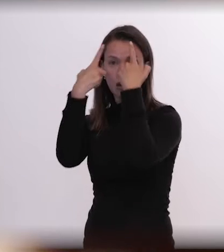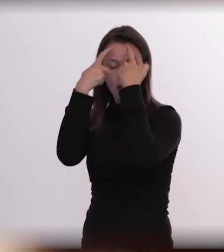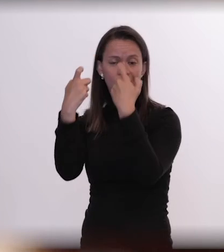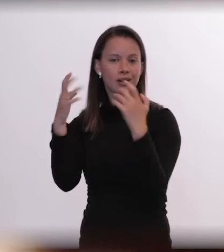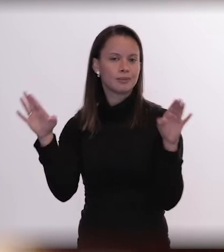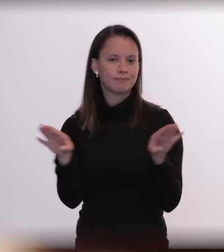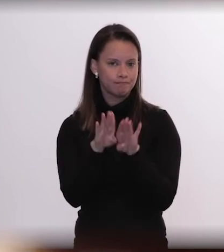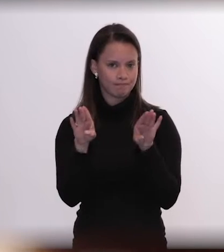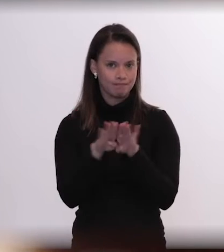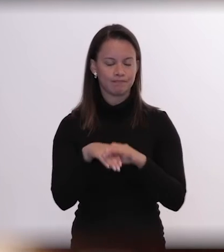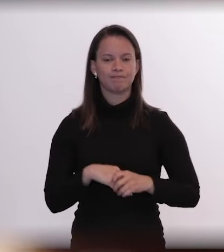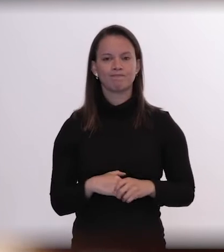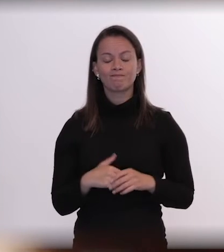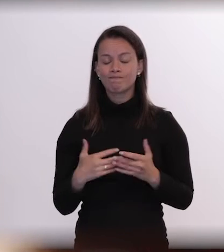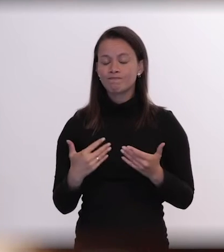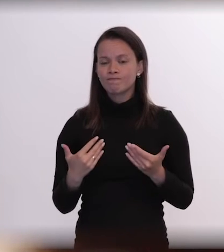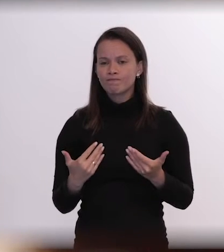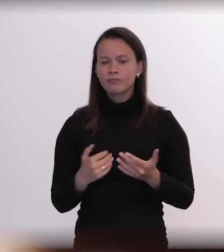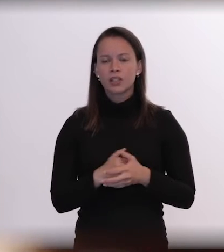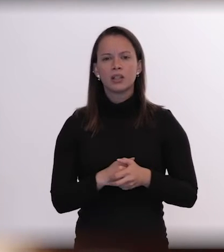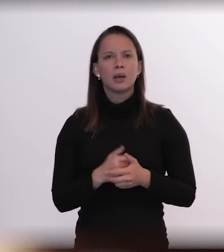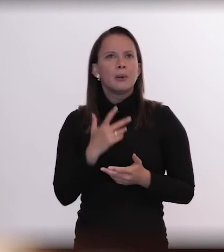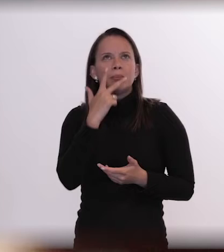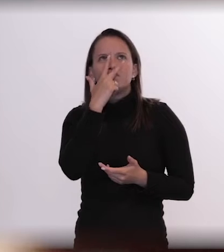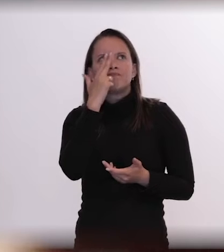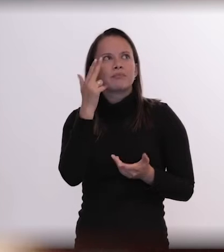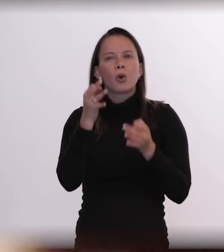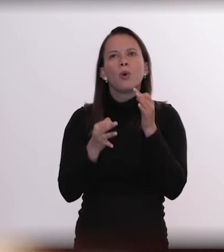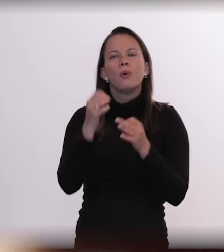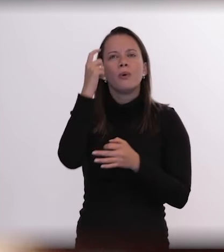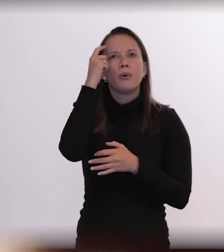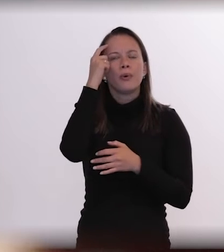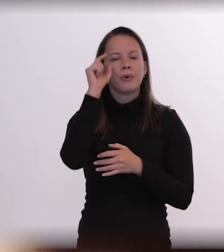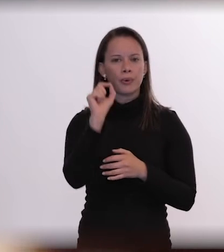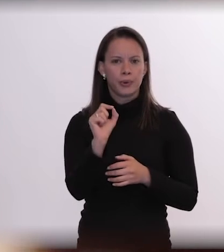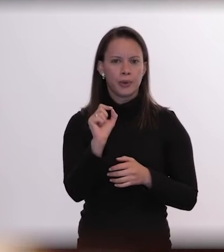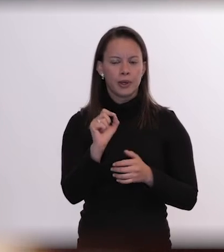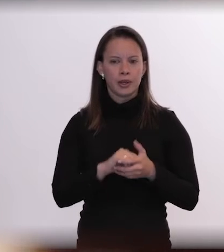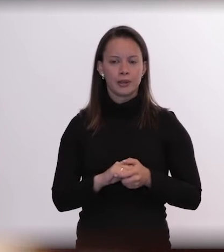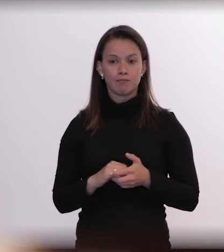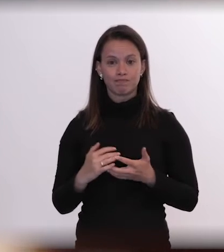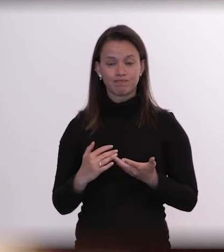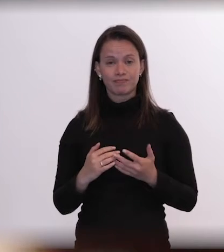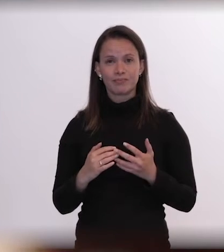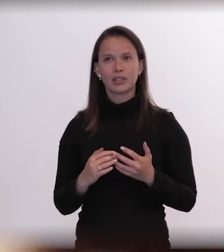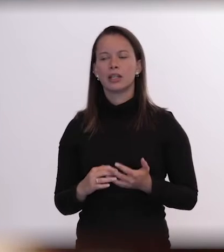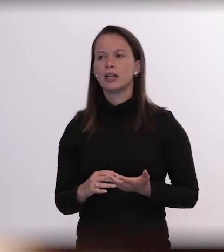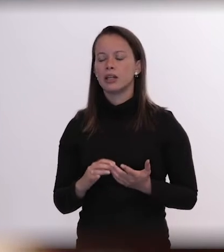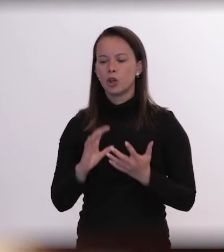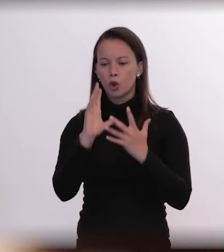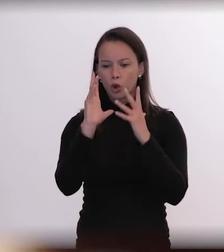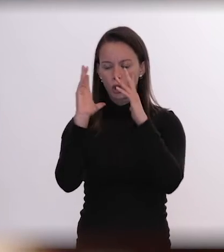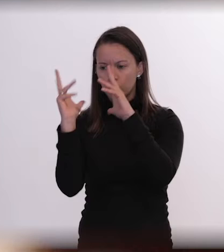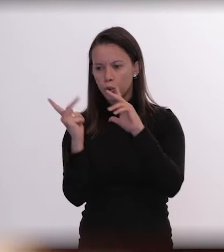Então, é bastante, me parece justo pensar que isso está conectado com essa série